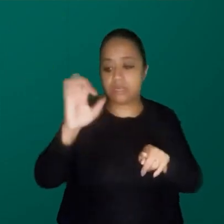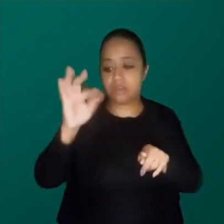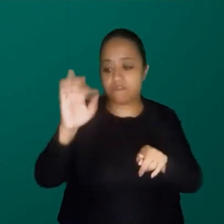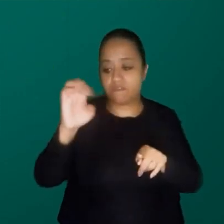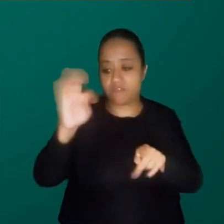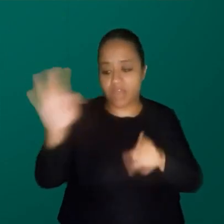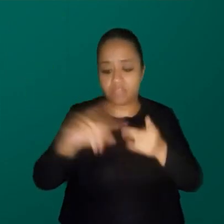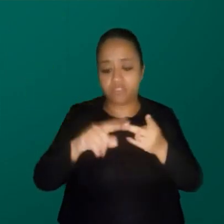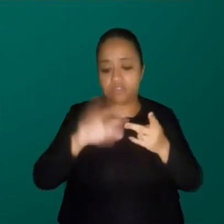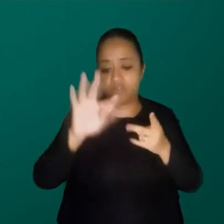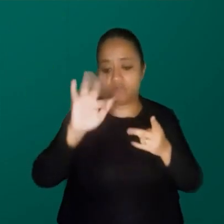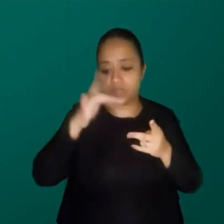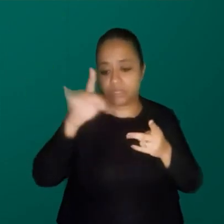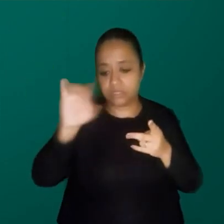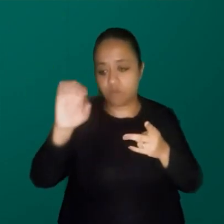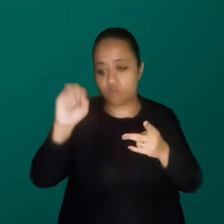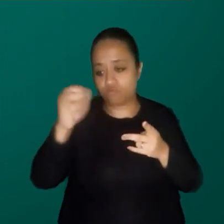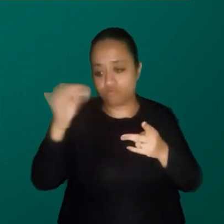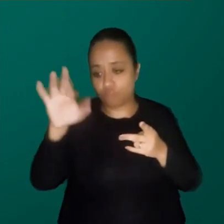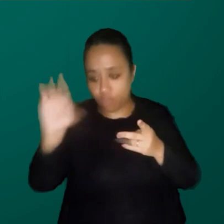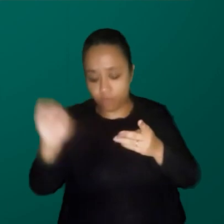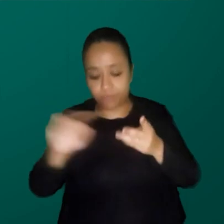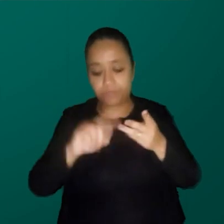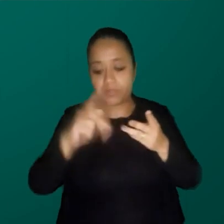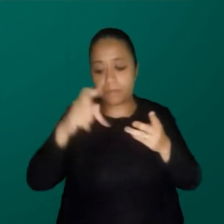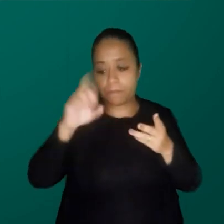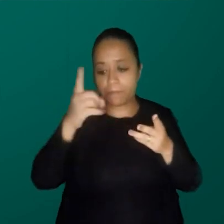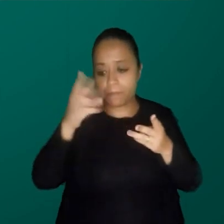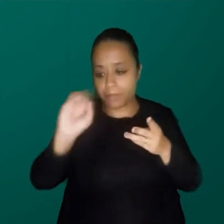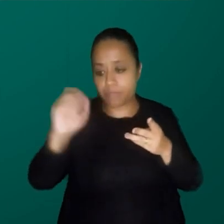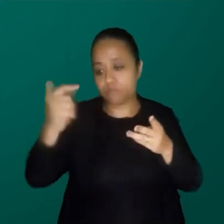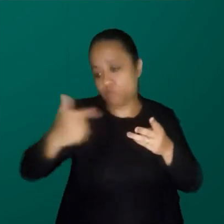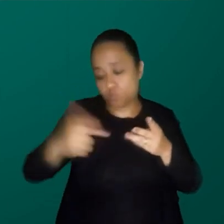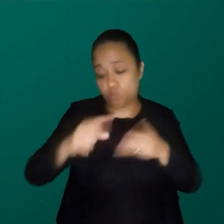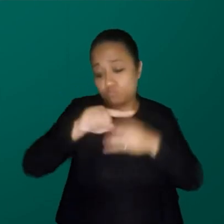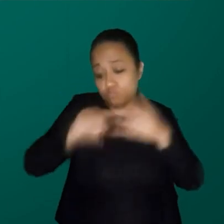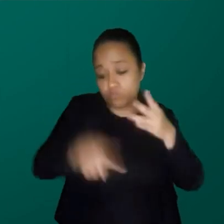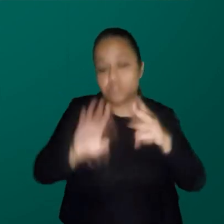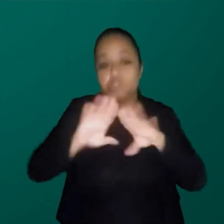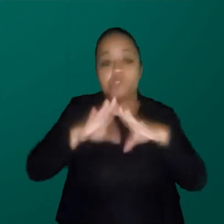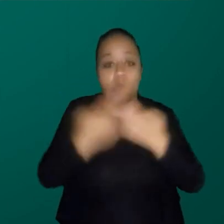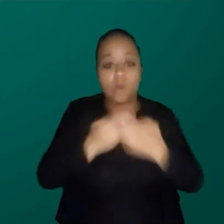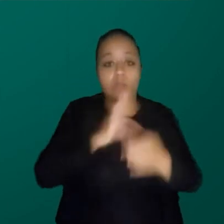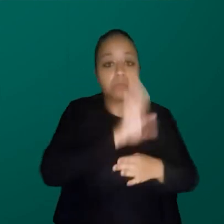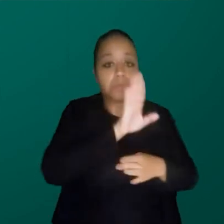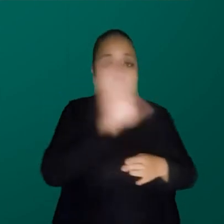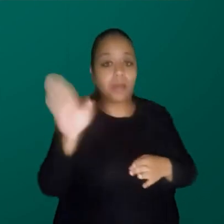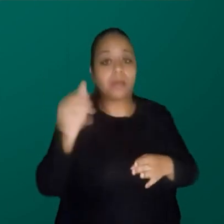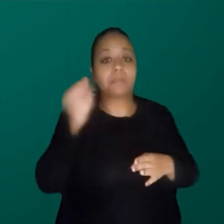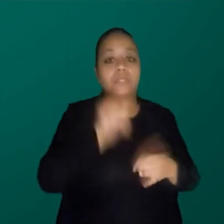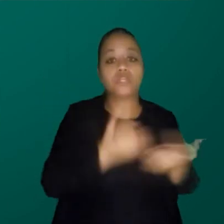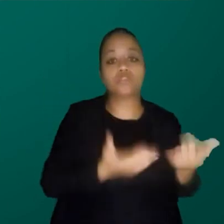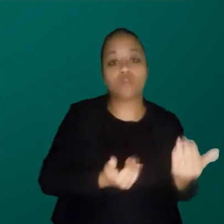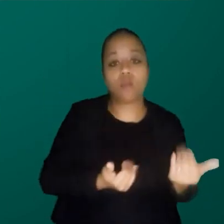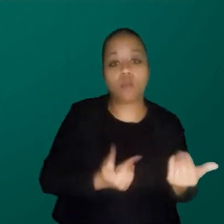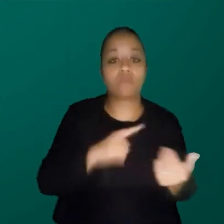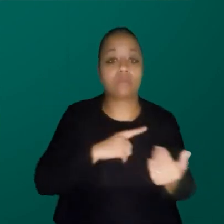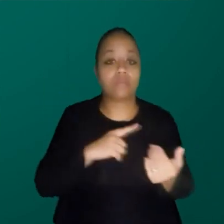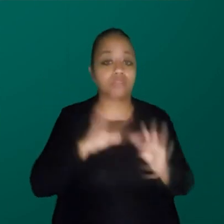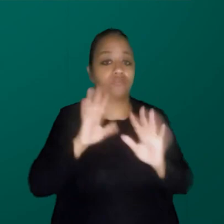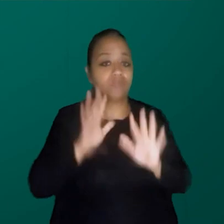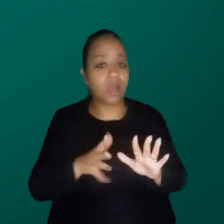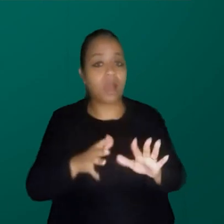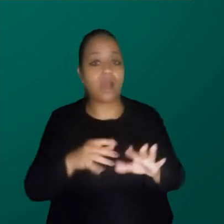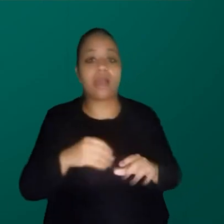Fundação Osório e Pedro II, que são escolas que a gente vai e as jovens, geralmente, já têm algum